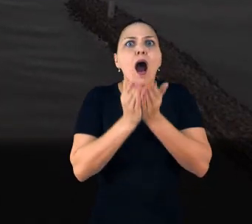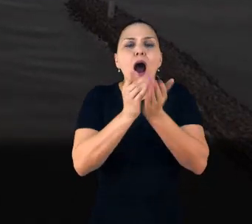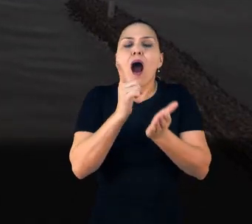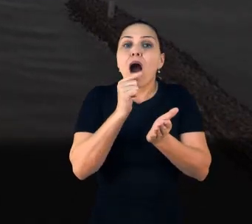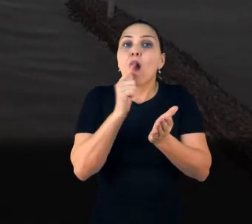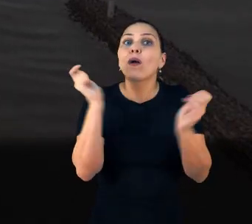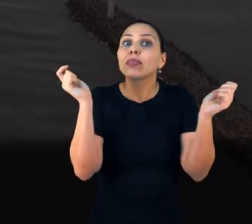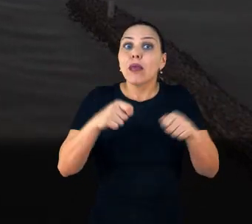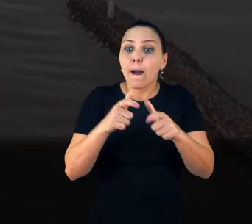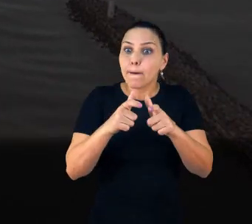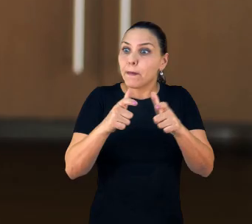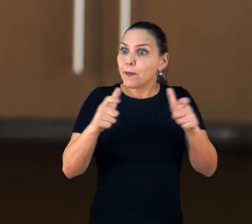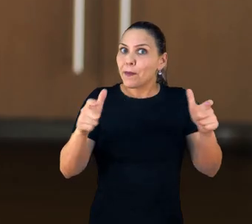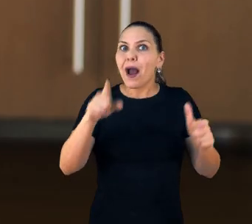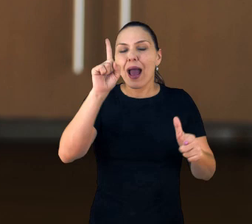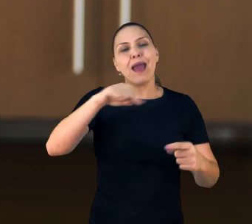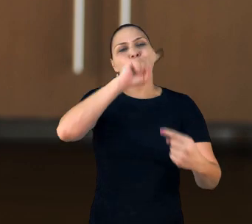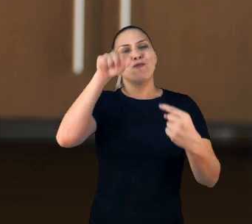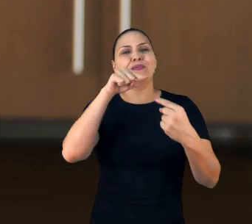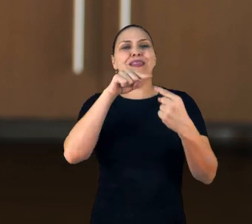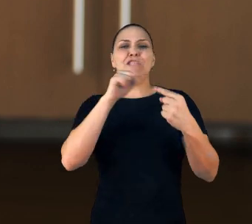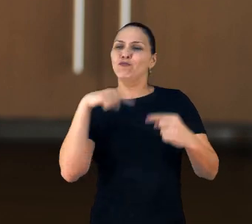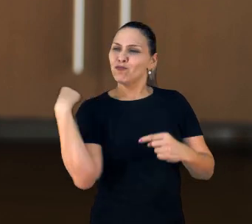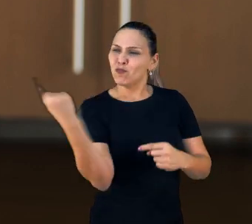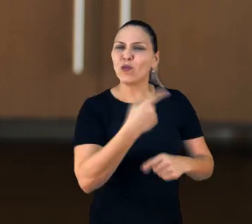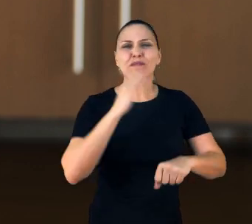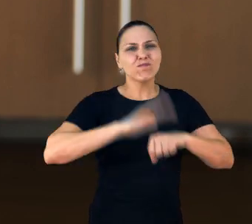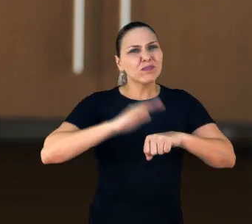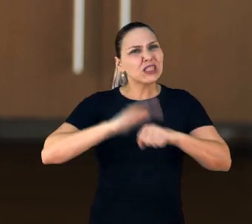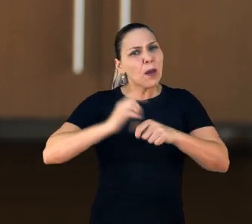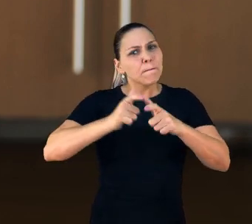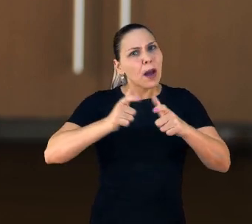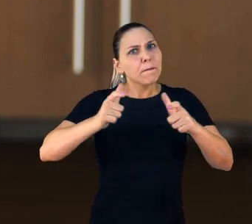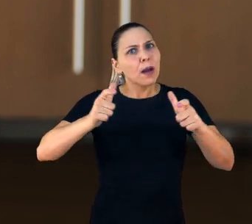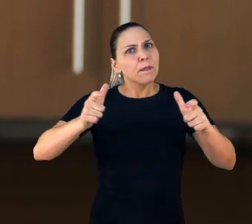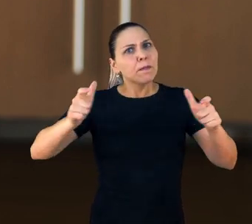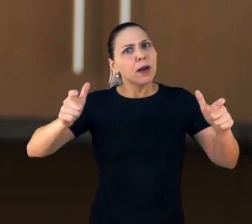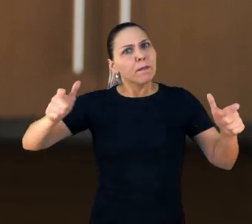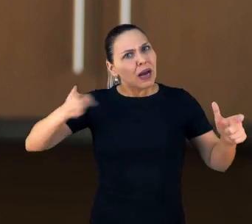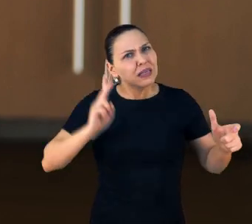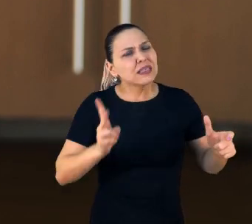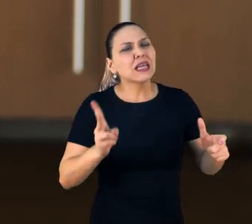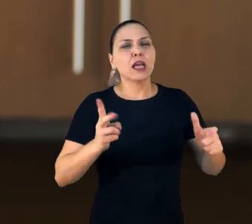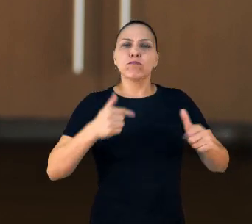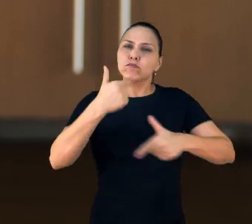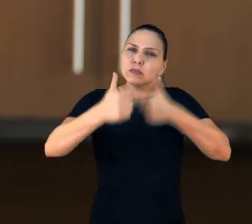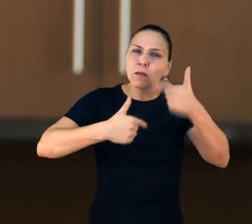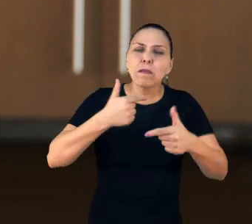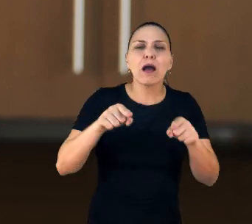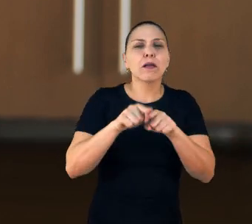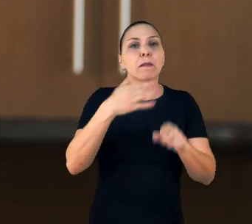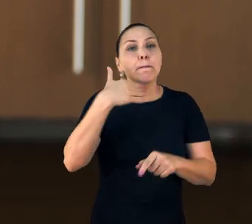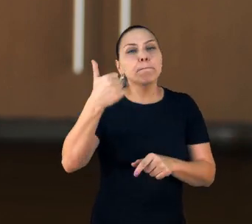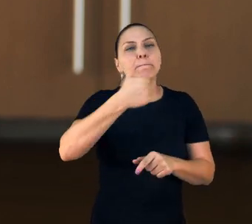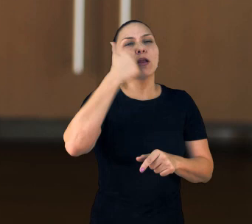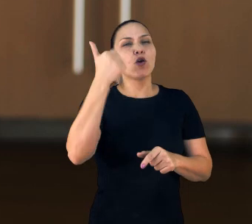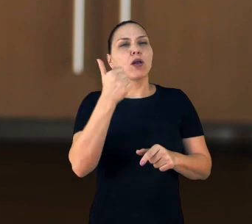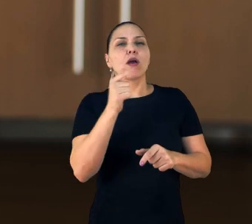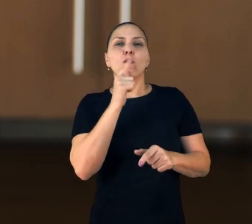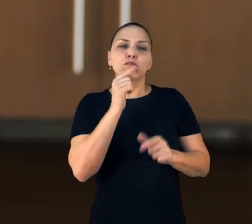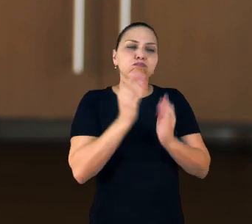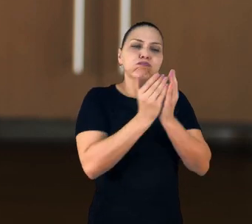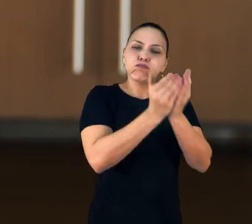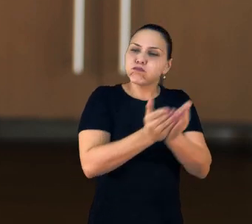E com isso aí é um dos objetivos nossos ampliar cada vez mais, quer seja o trabalho de hidragazes, melhorando as hidrovias